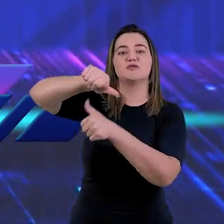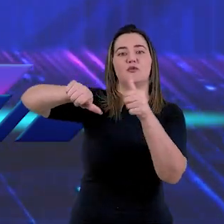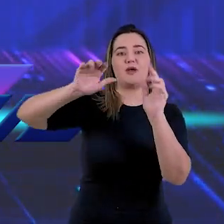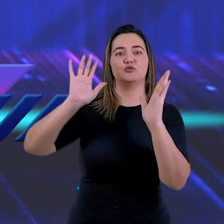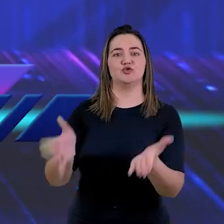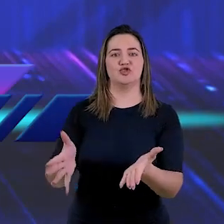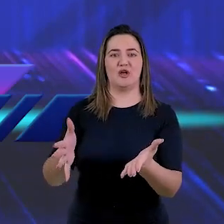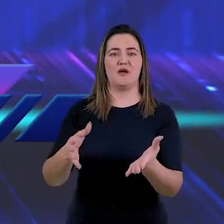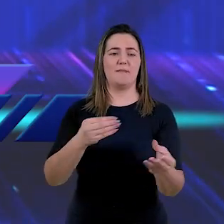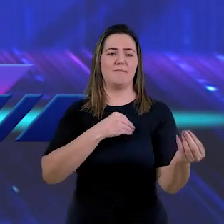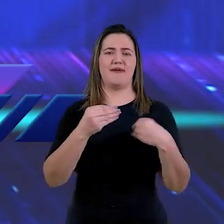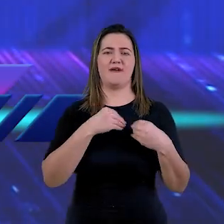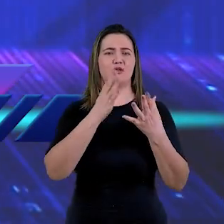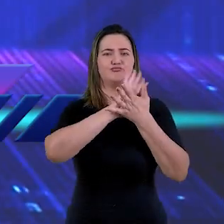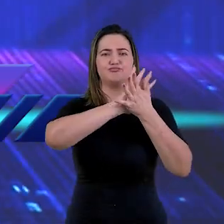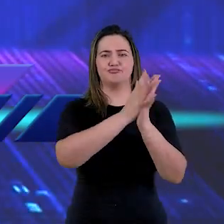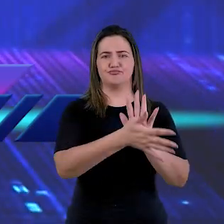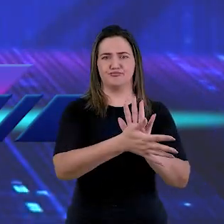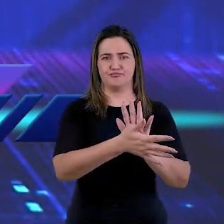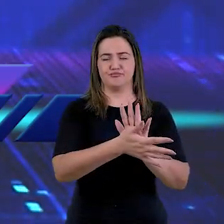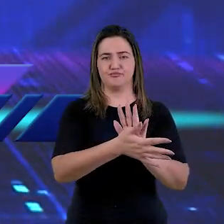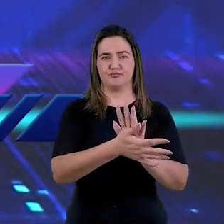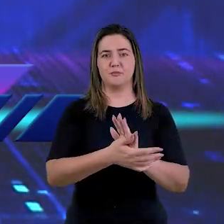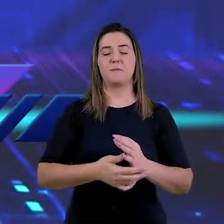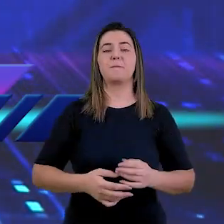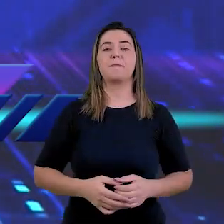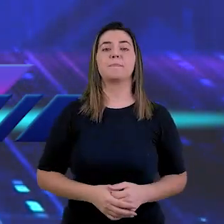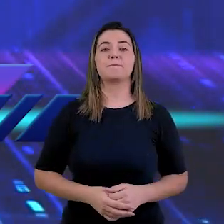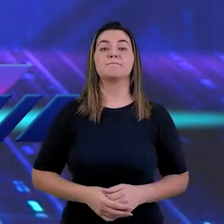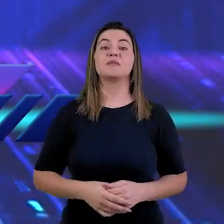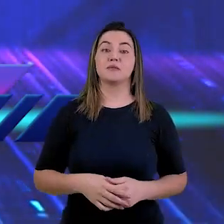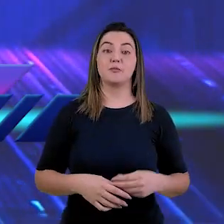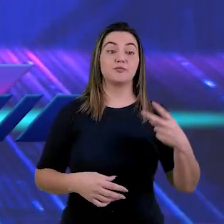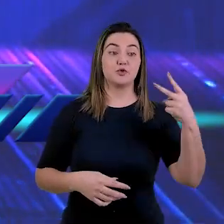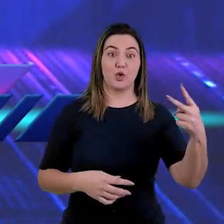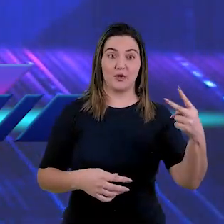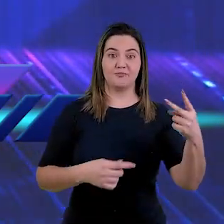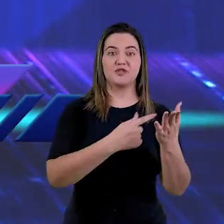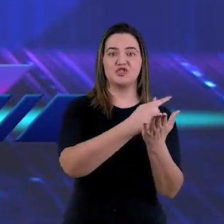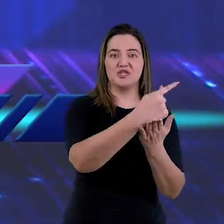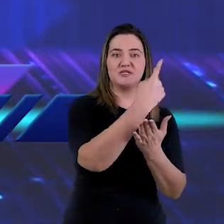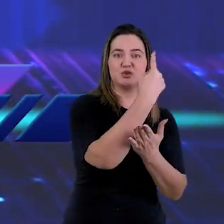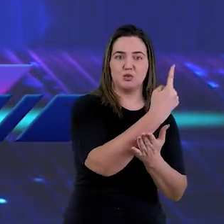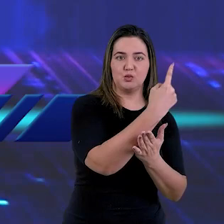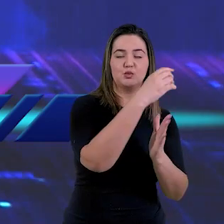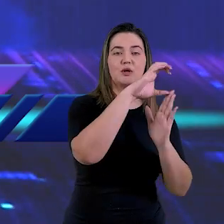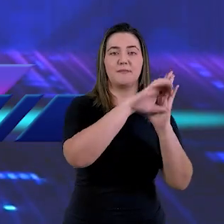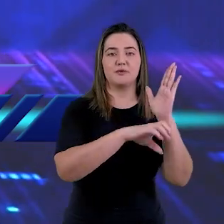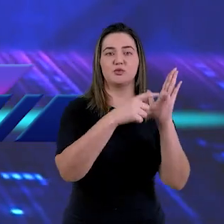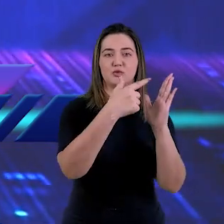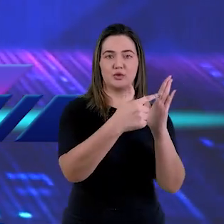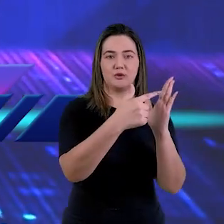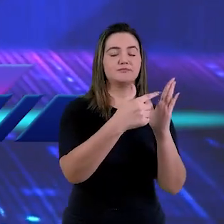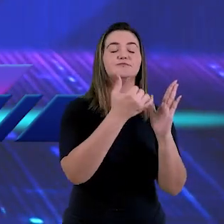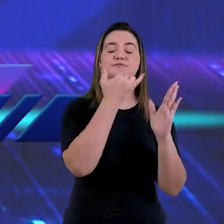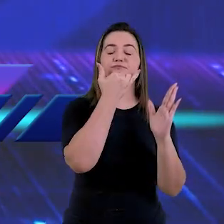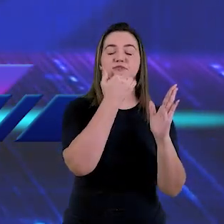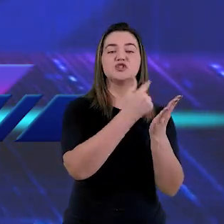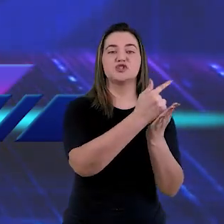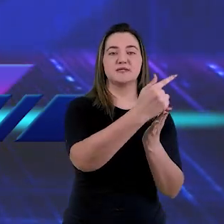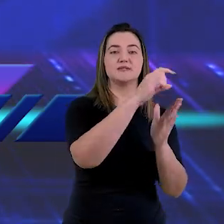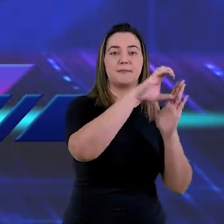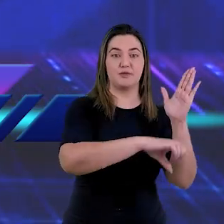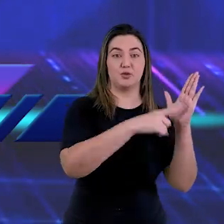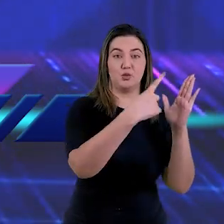restaurado do pecado. Quatro capítulos apenas falam de um mundo perfeito. Gênesis 1 e 2 e Apocalipse 21 e Apocalipse 22.